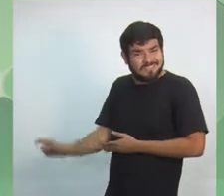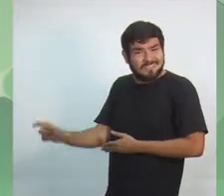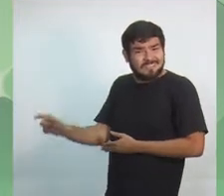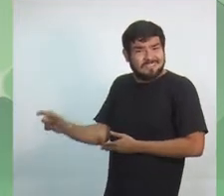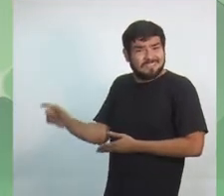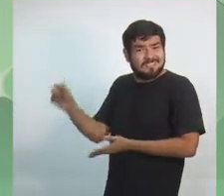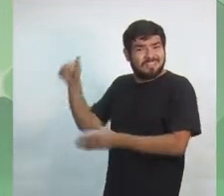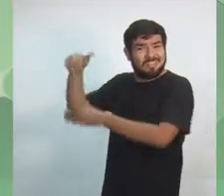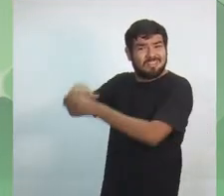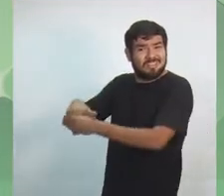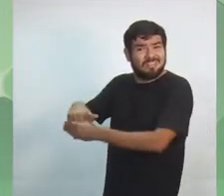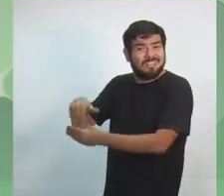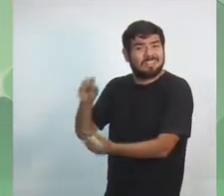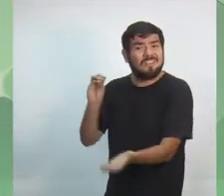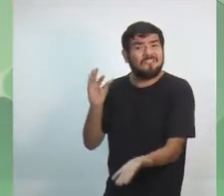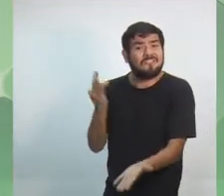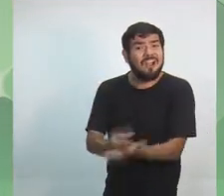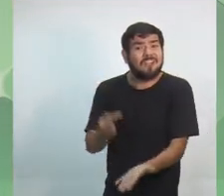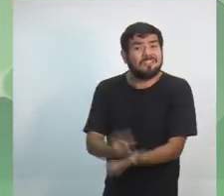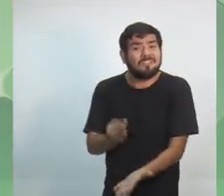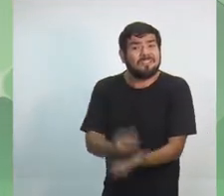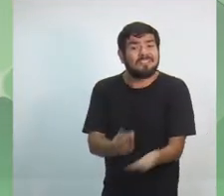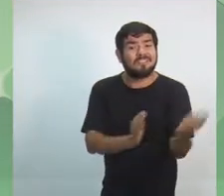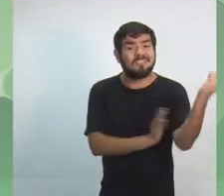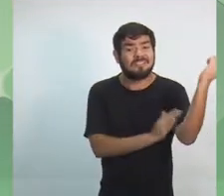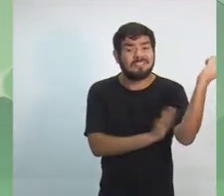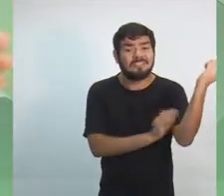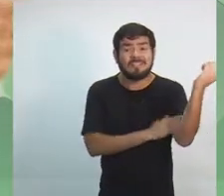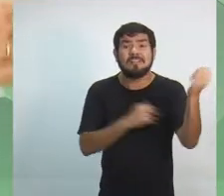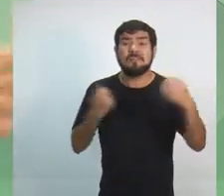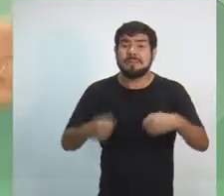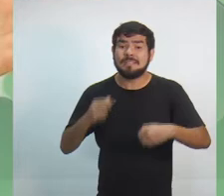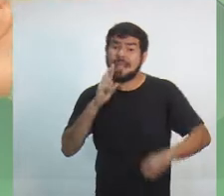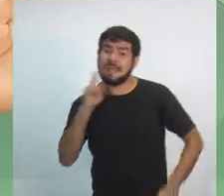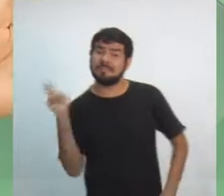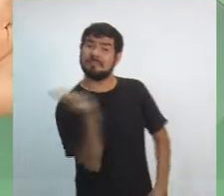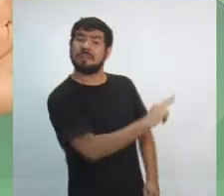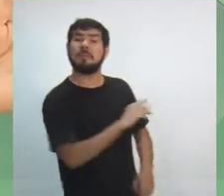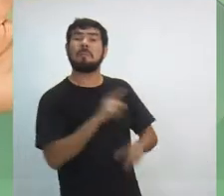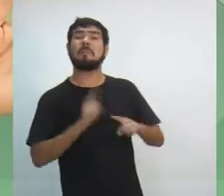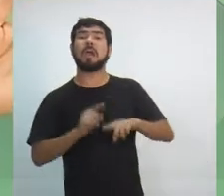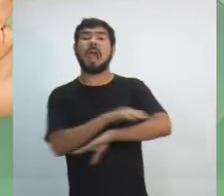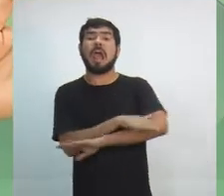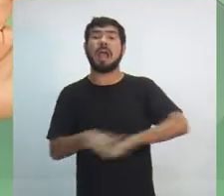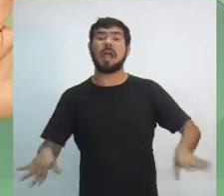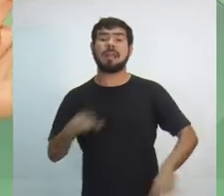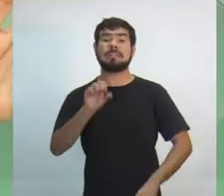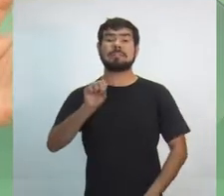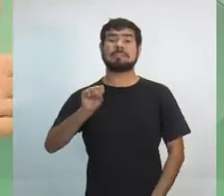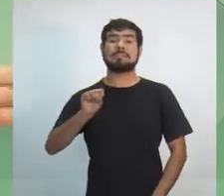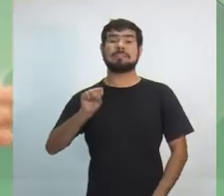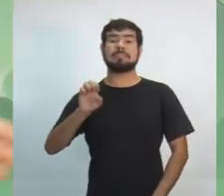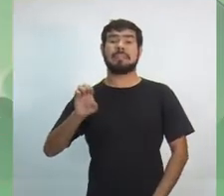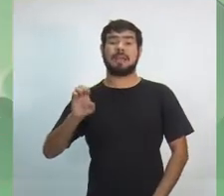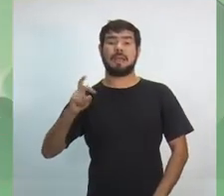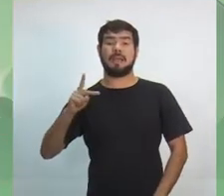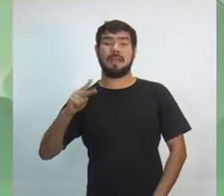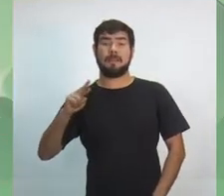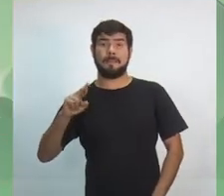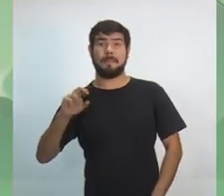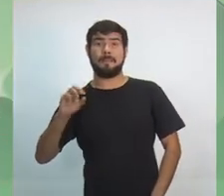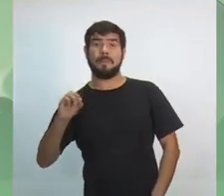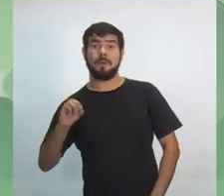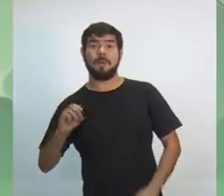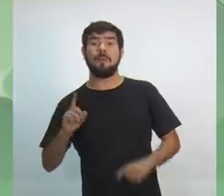debate precisa responder ao povo do Amazonas por que ele acabou com a CEPROR no seu governo passado. Ele acabou com a